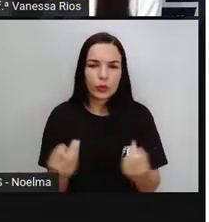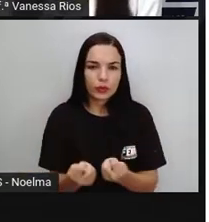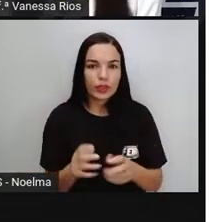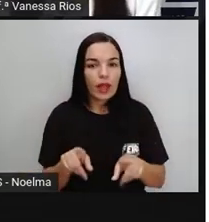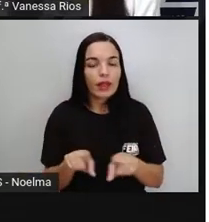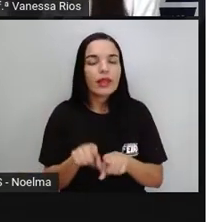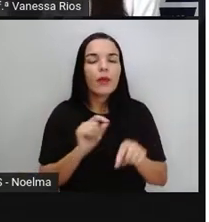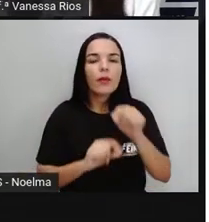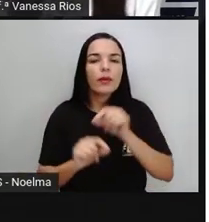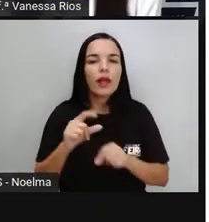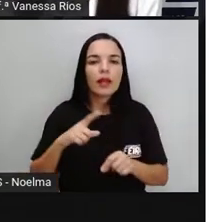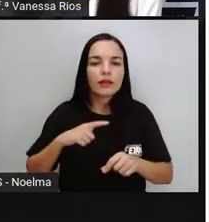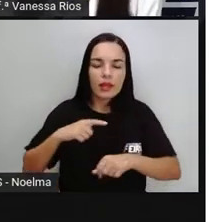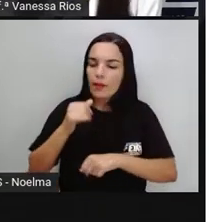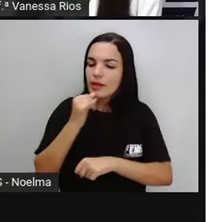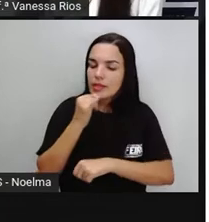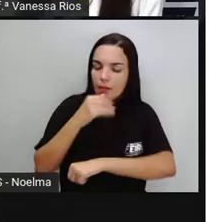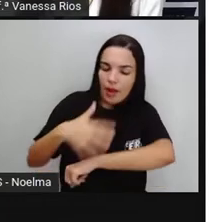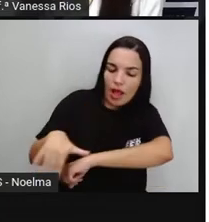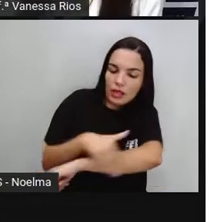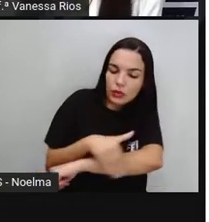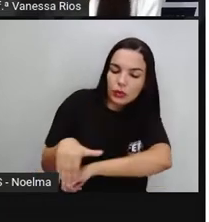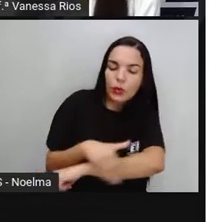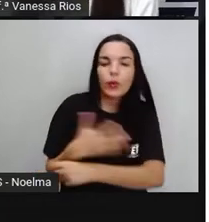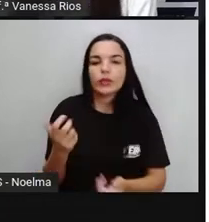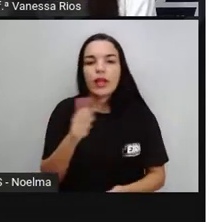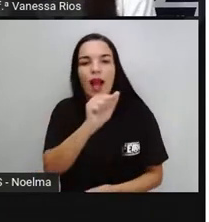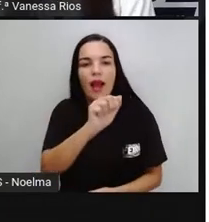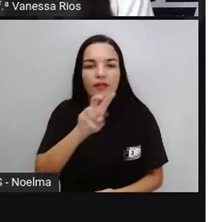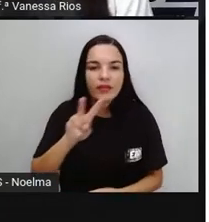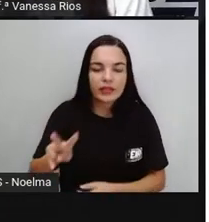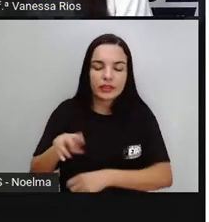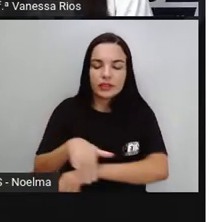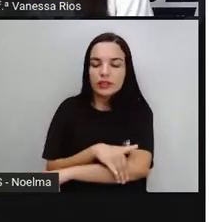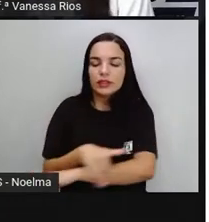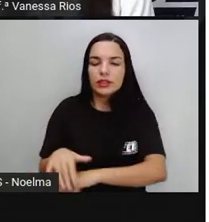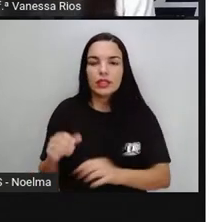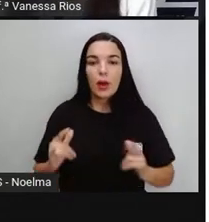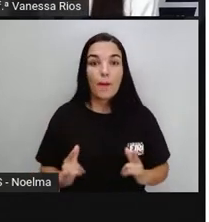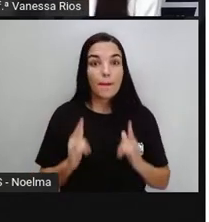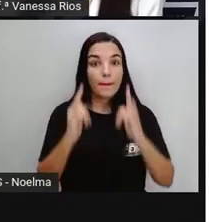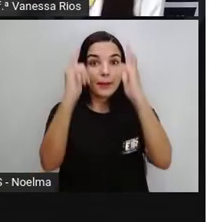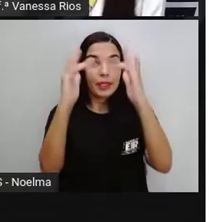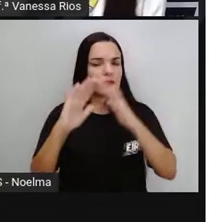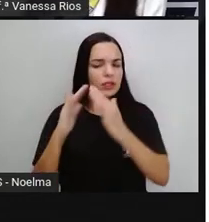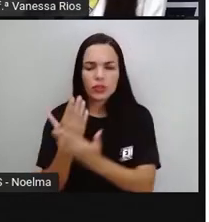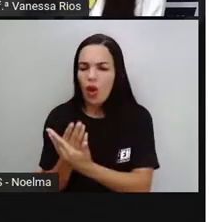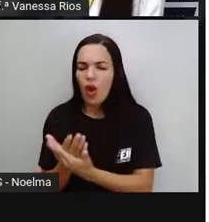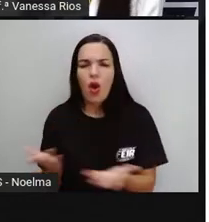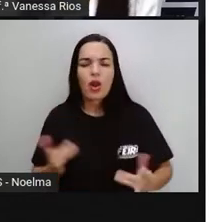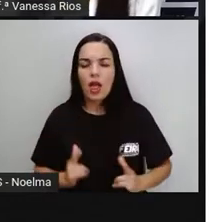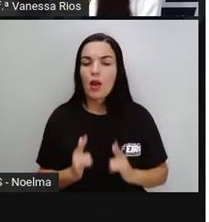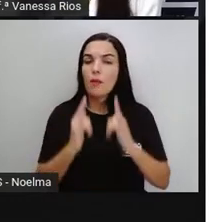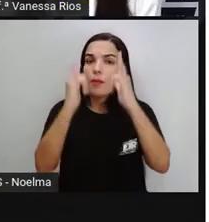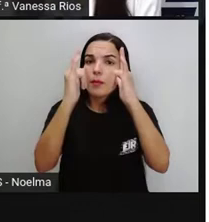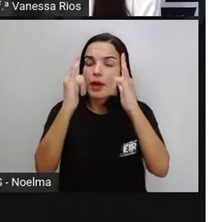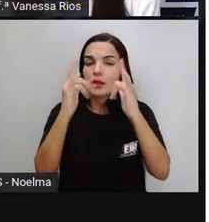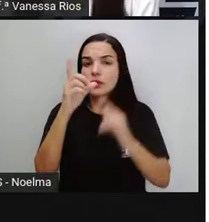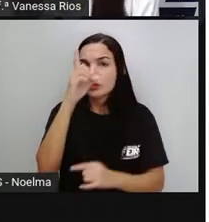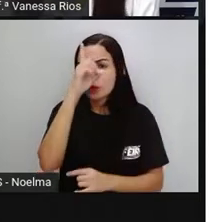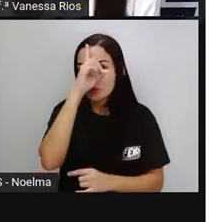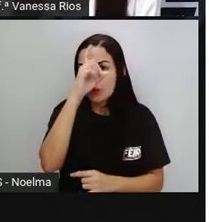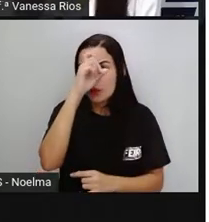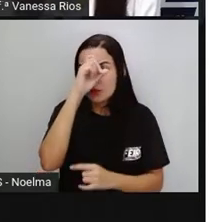existir aí as ruas, as avenidas, o prédio aí da escola, o prédio de um hospital público. Então, são